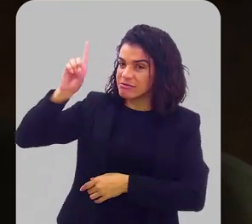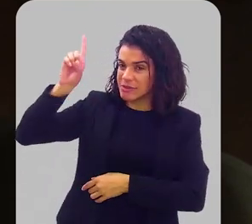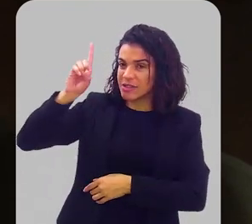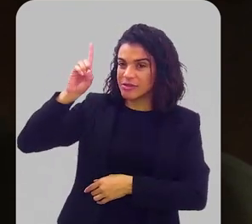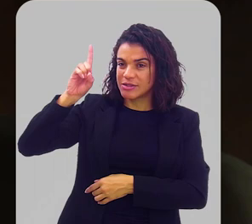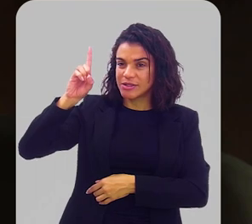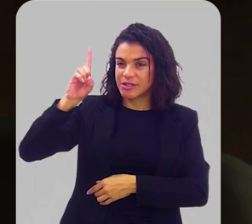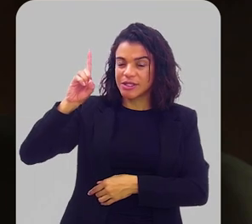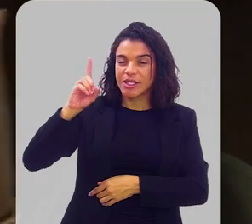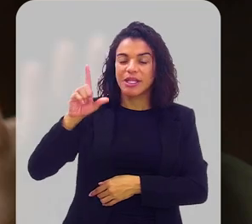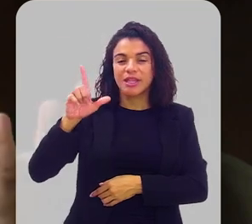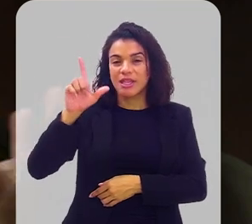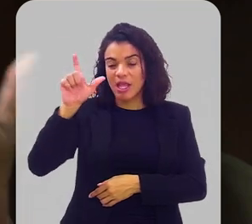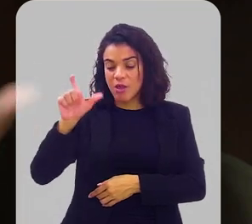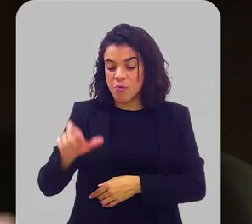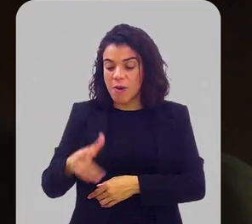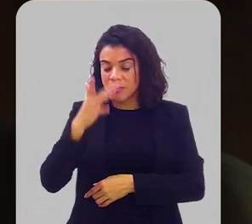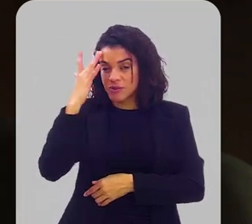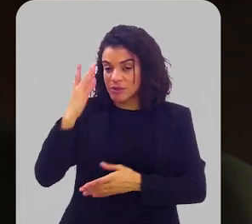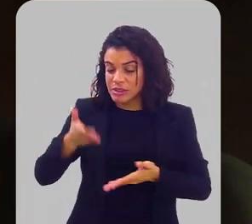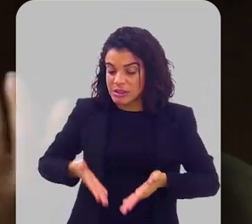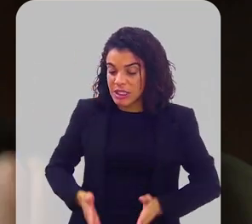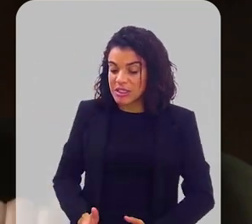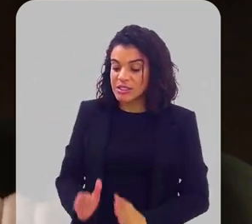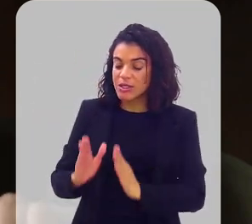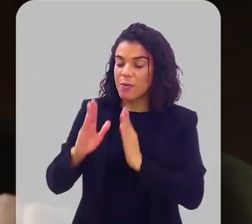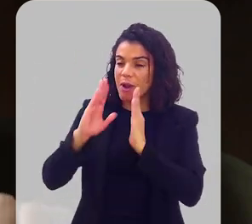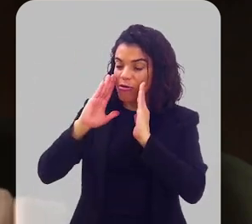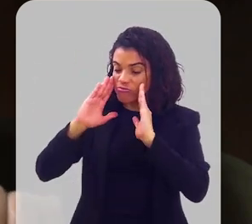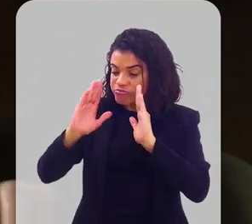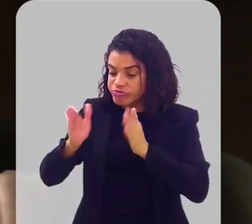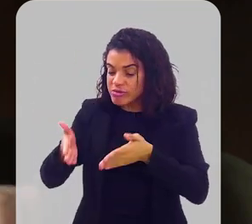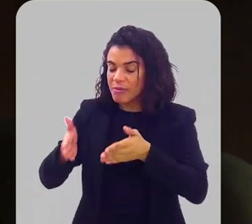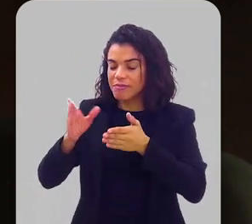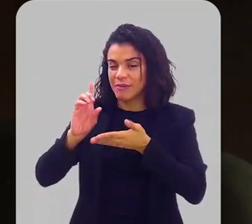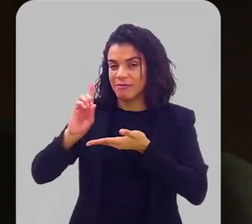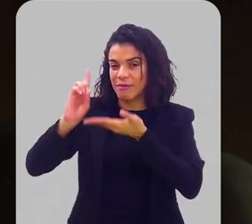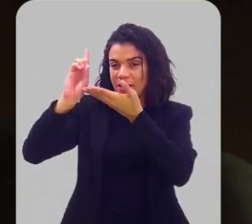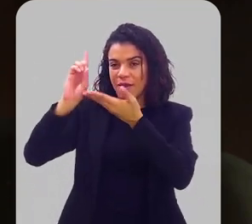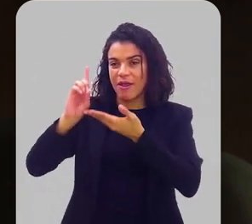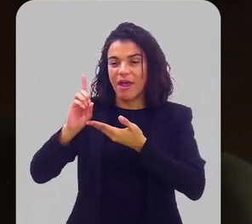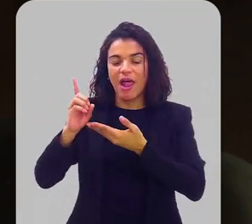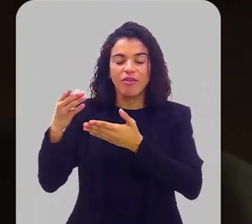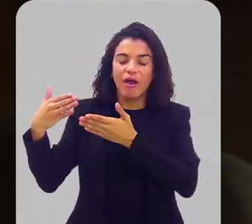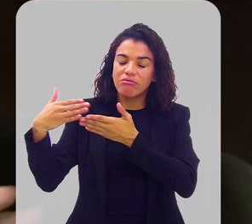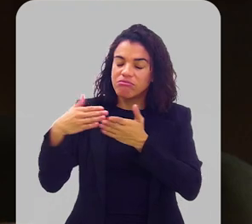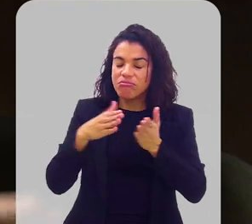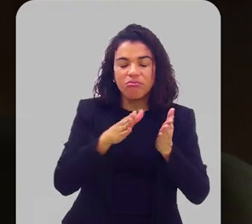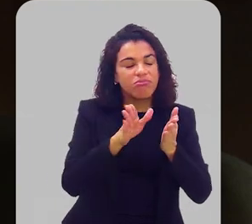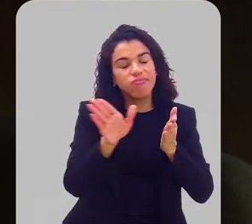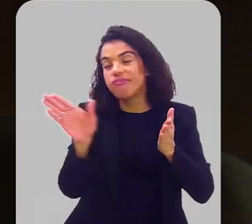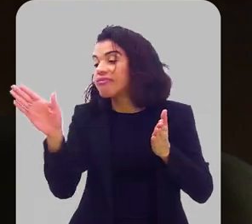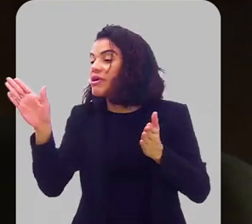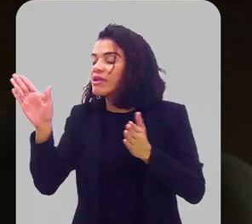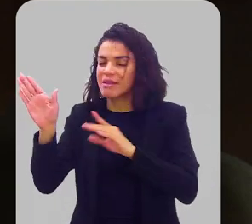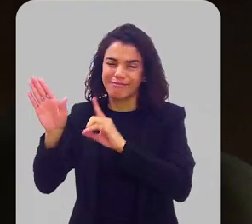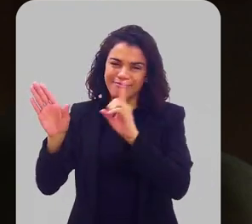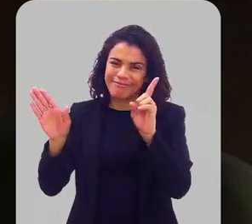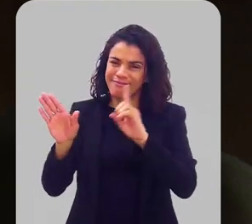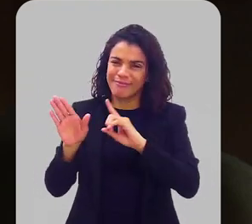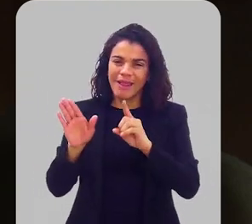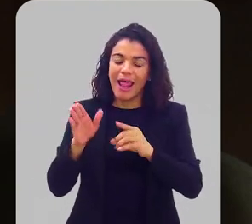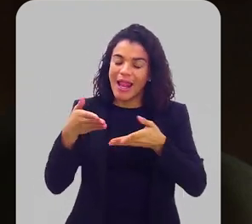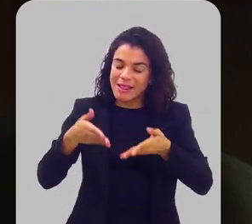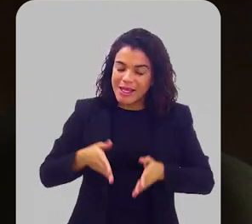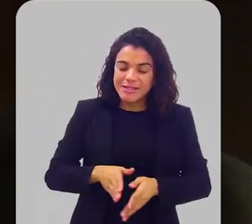que foi formada pelo Criador, nasceu para a adoração do Criador, ela não vai se perder em meio a isso. Ela vai entender que ela nasceu para a